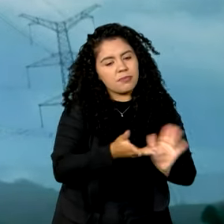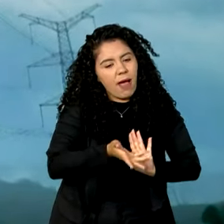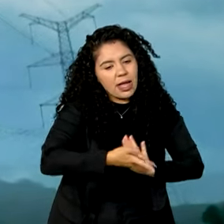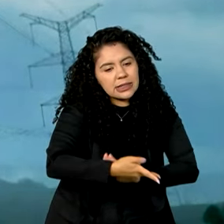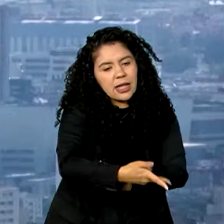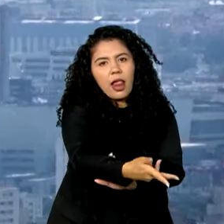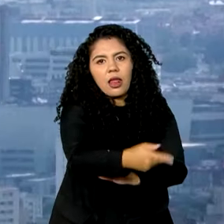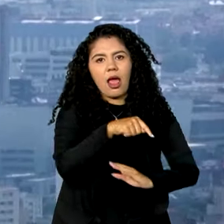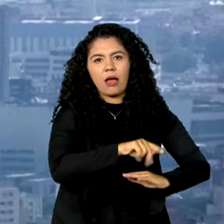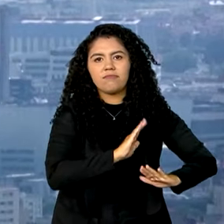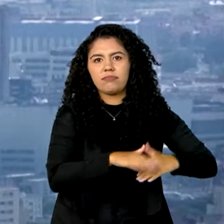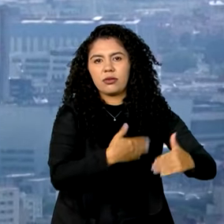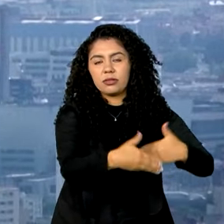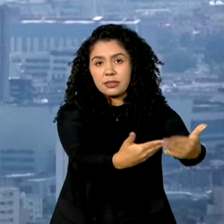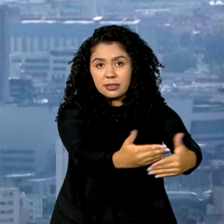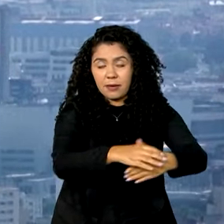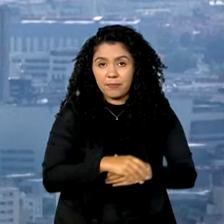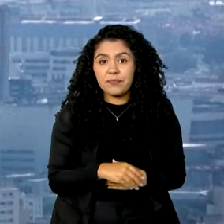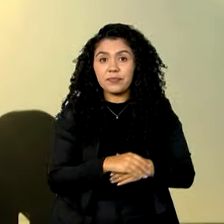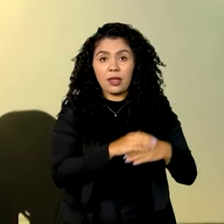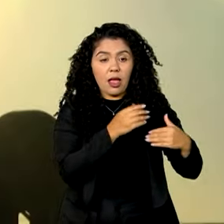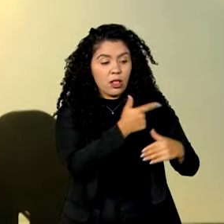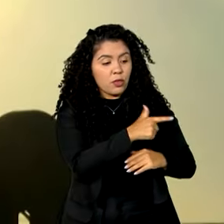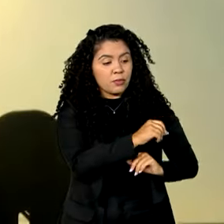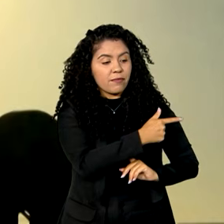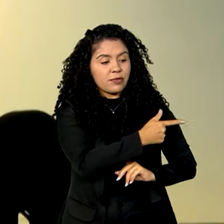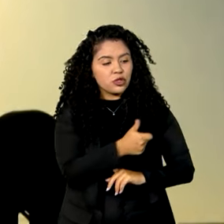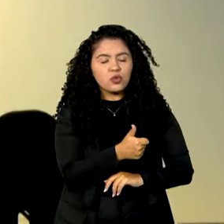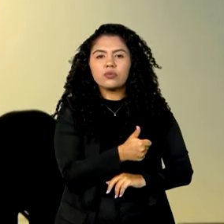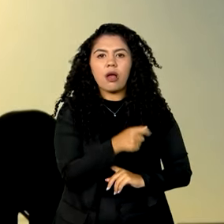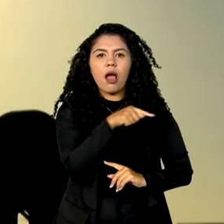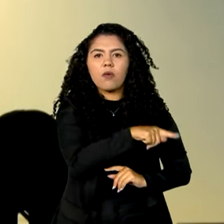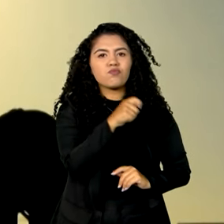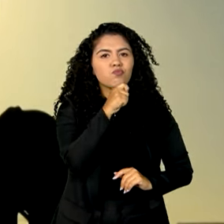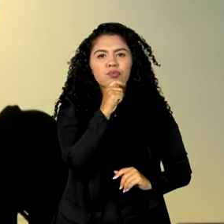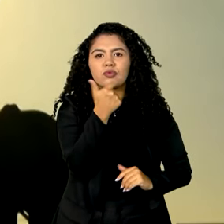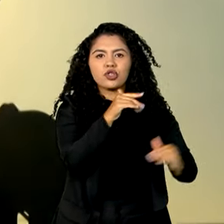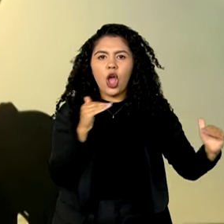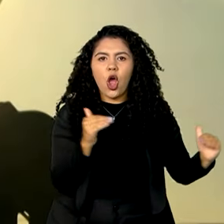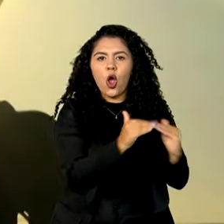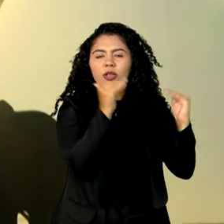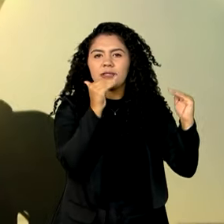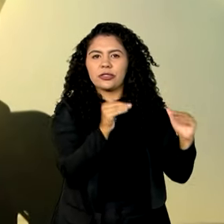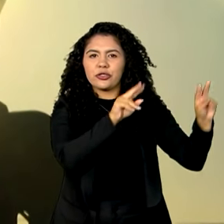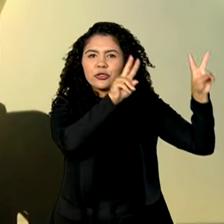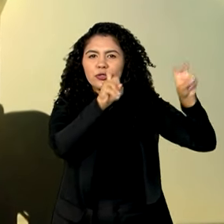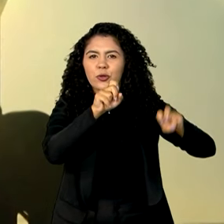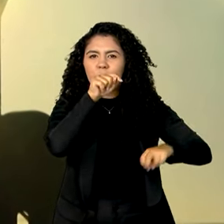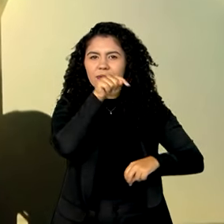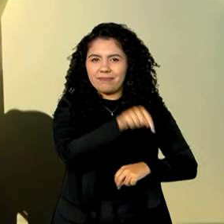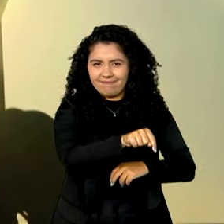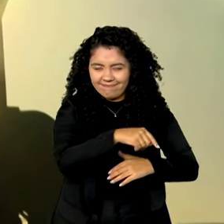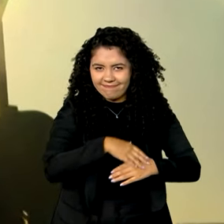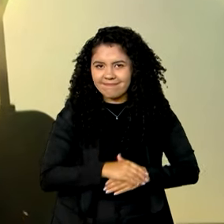processo. Desde 2021, não havia consenso no G20 sobre esse assunto.